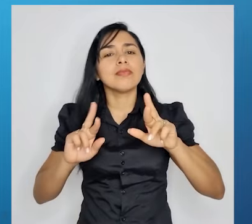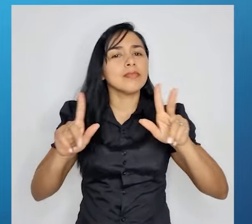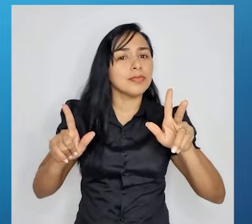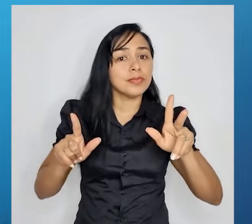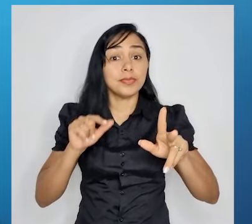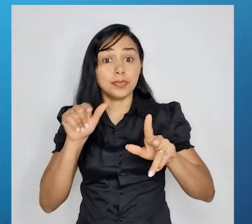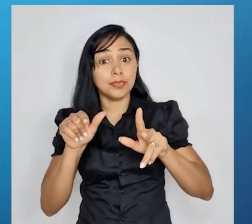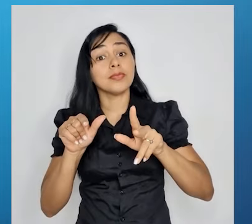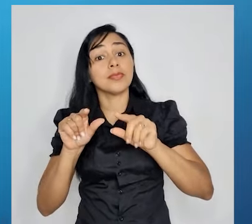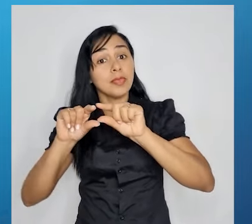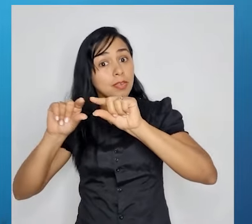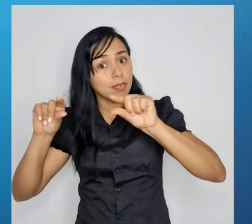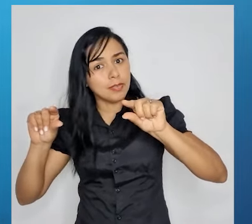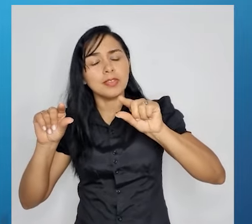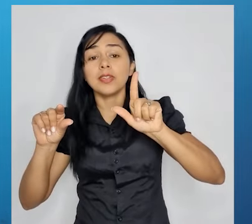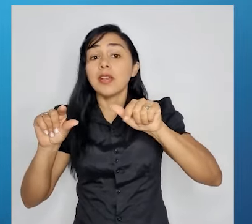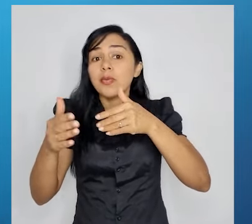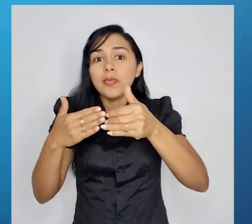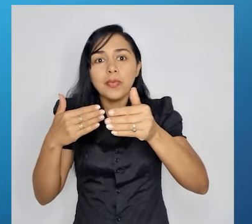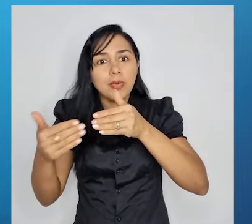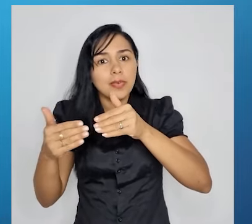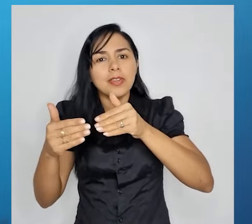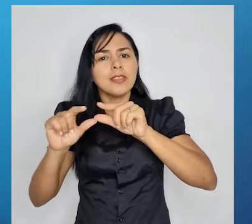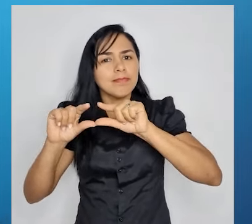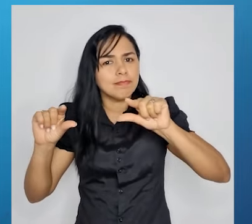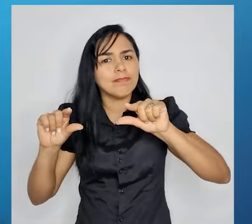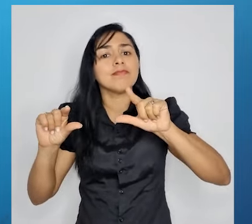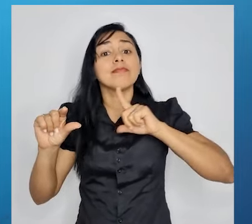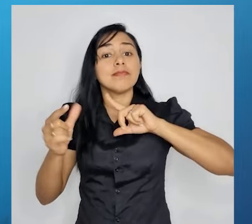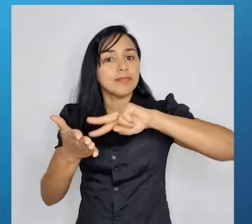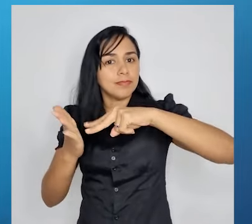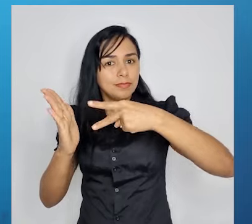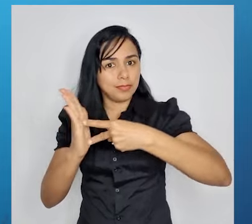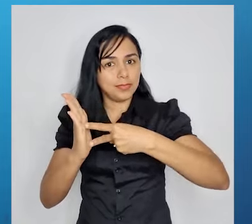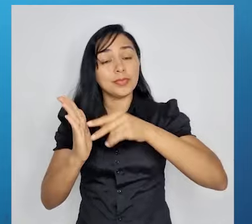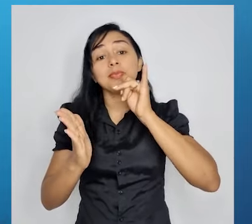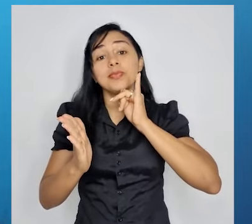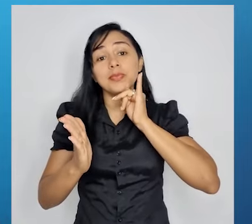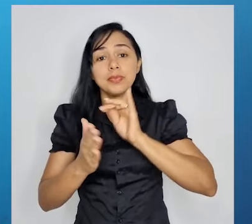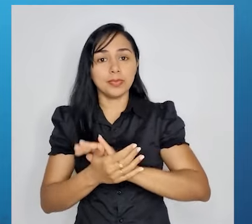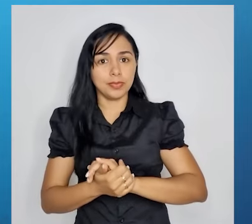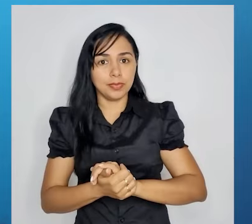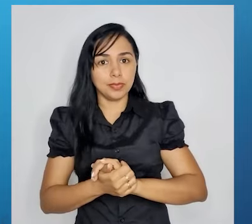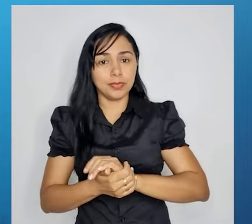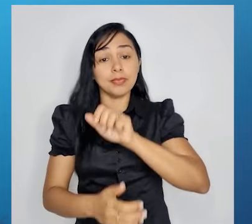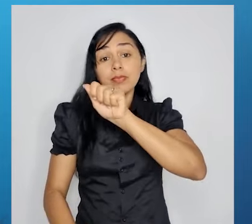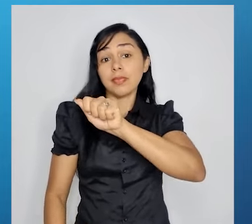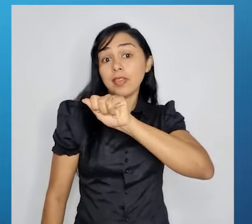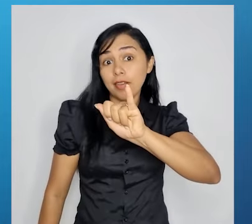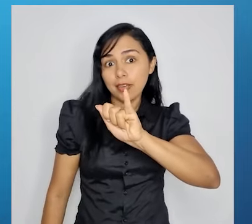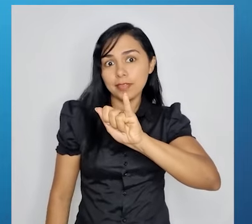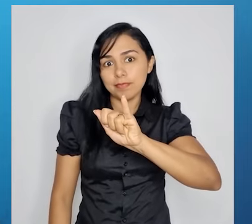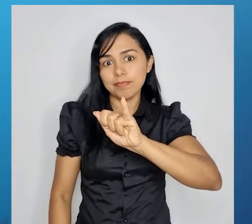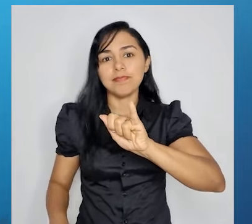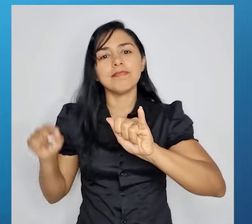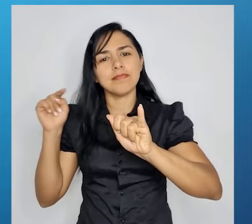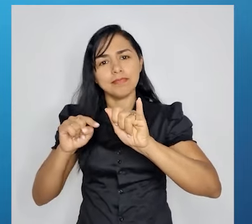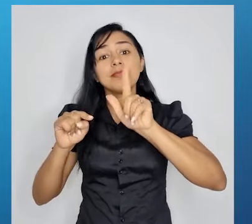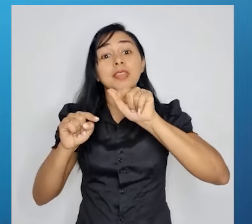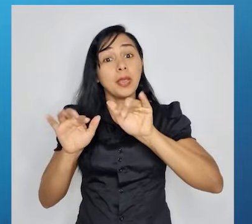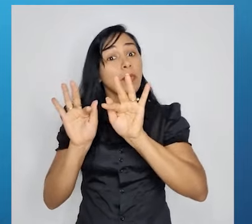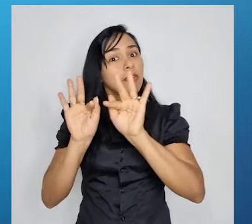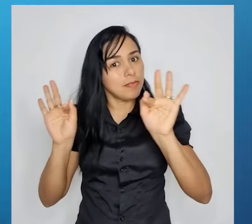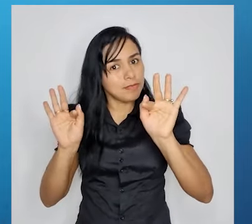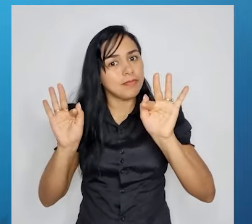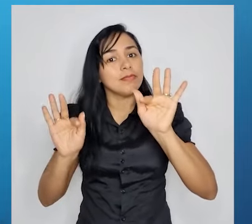enunciado que contém sentido. Por exemplo, ai. Ai é uma